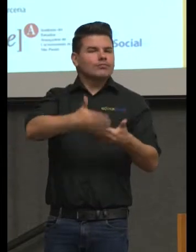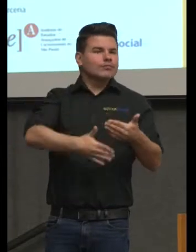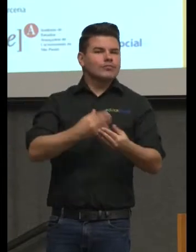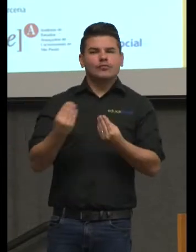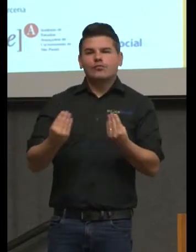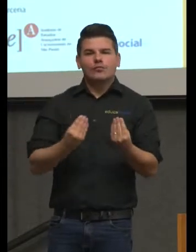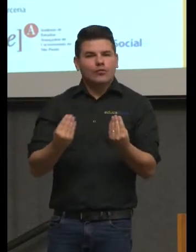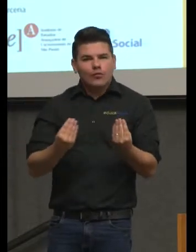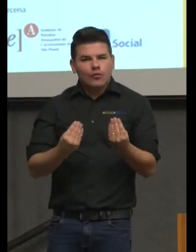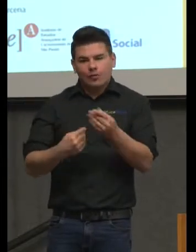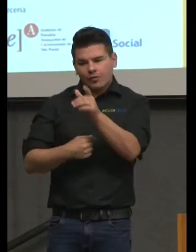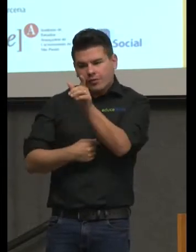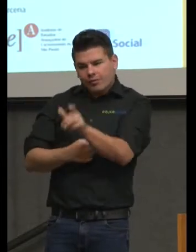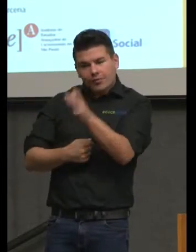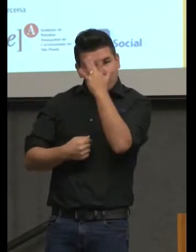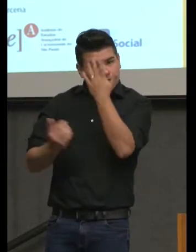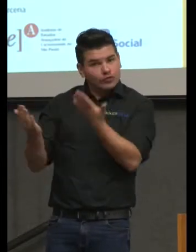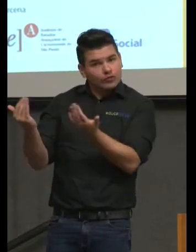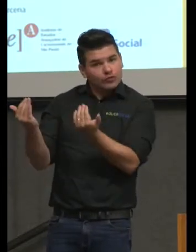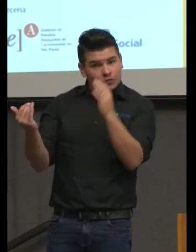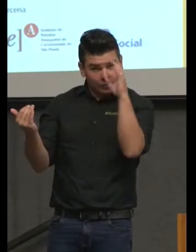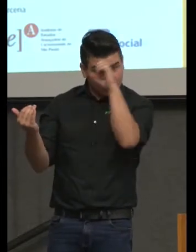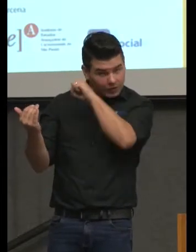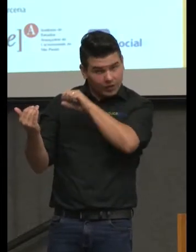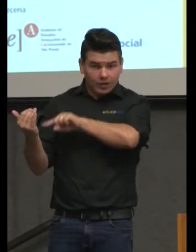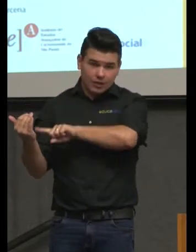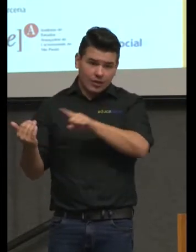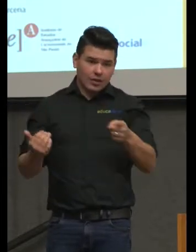desse jovem ou dessa criança.